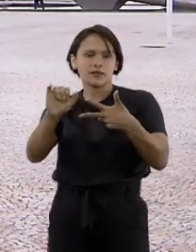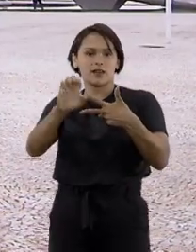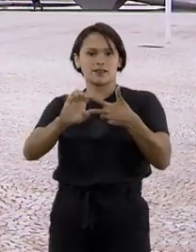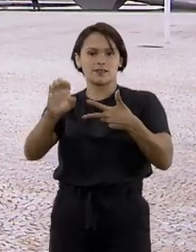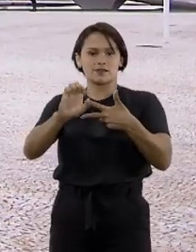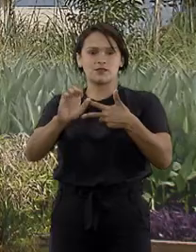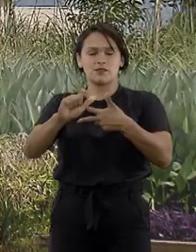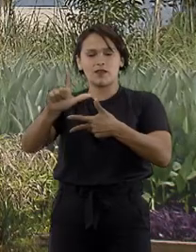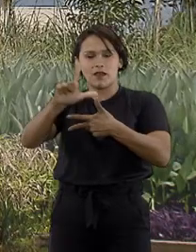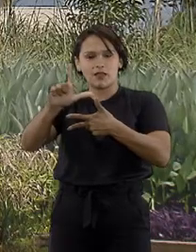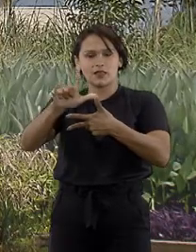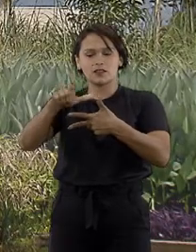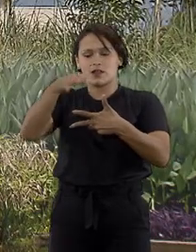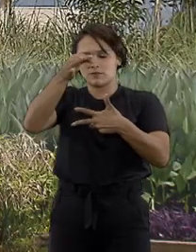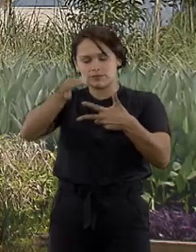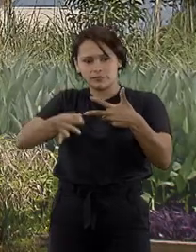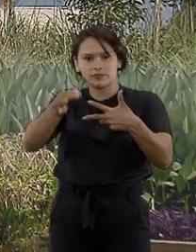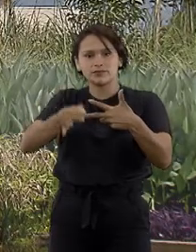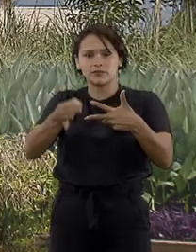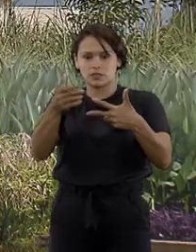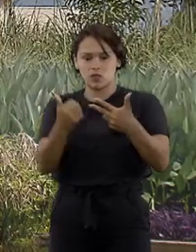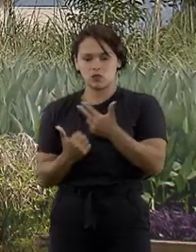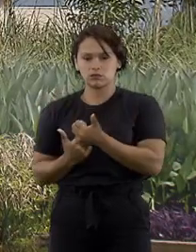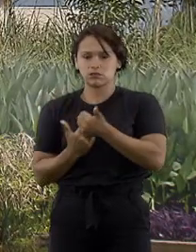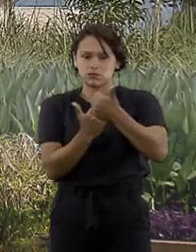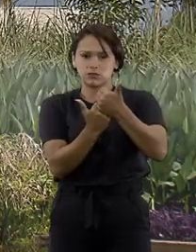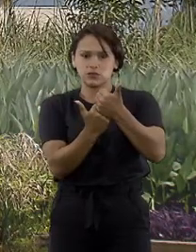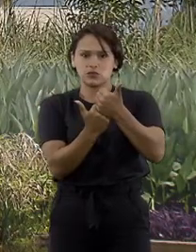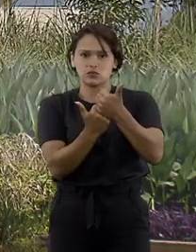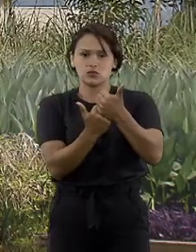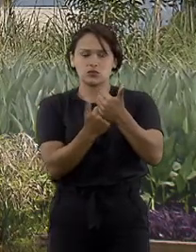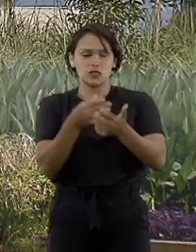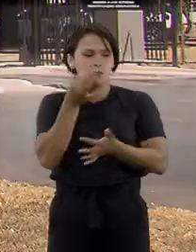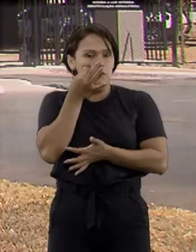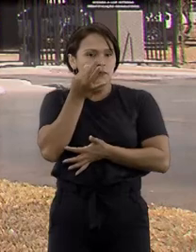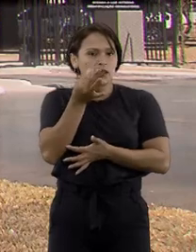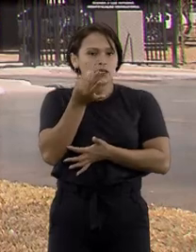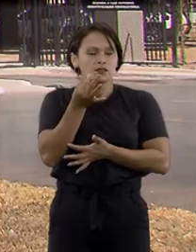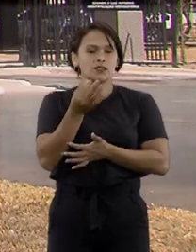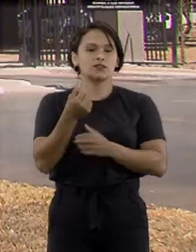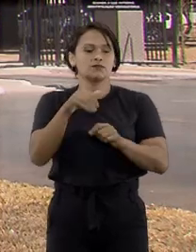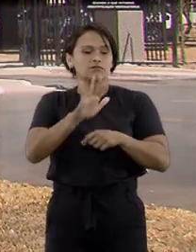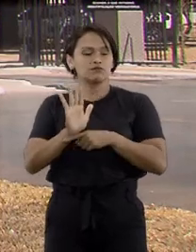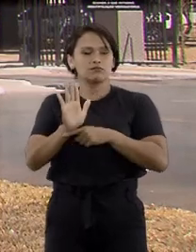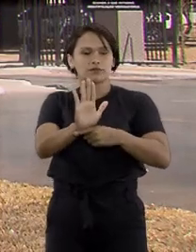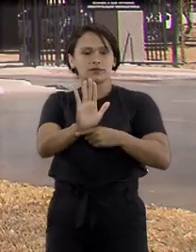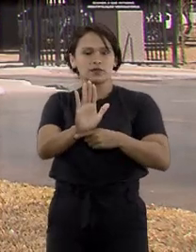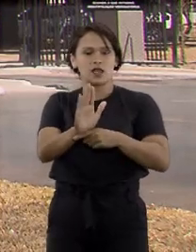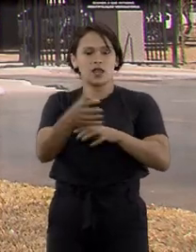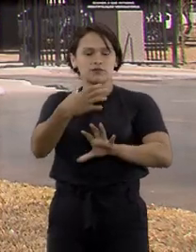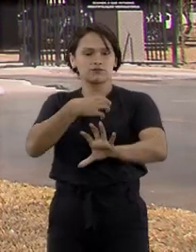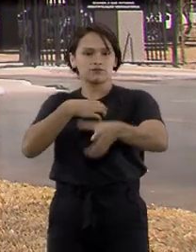executivo e legislativo, se fizeram presentes para prestar